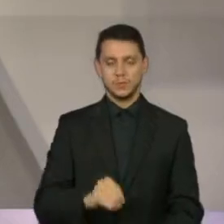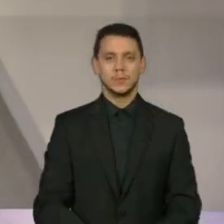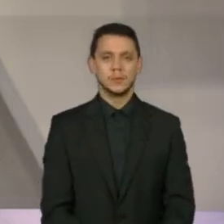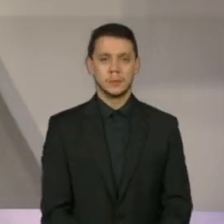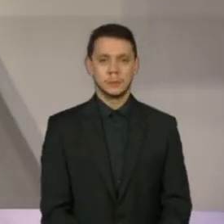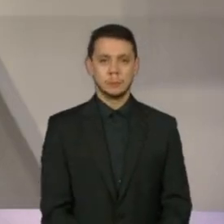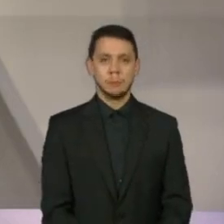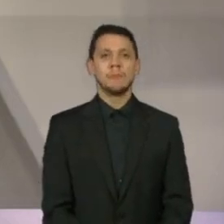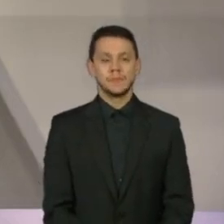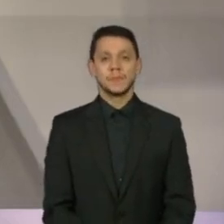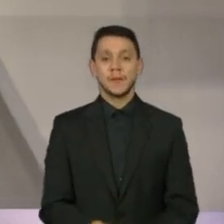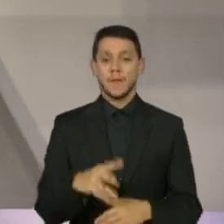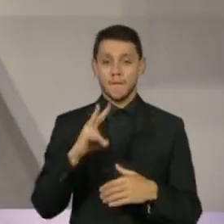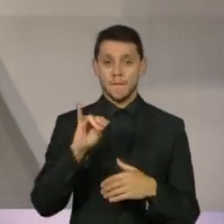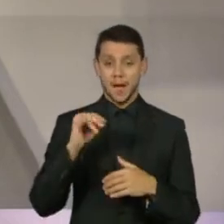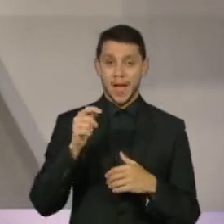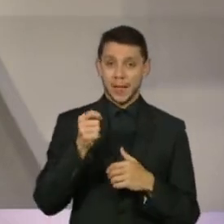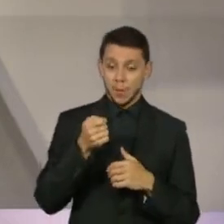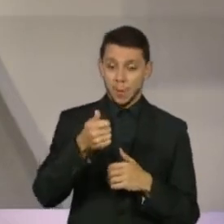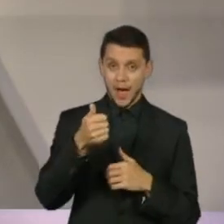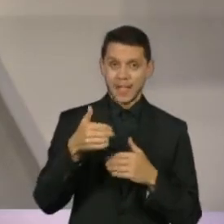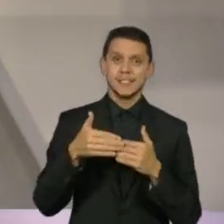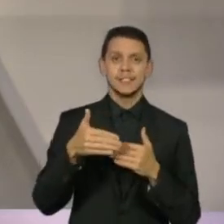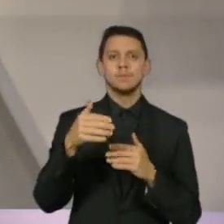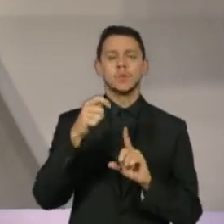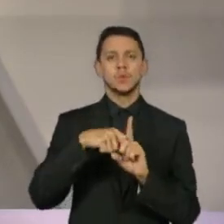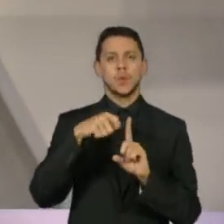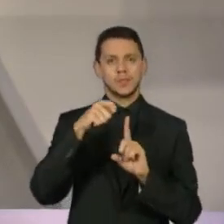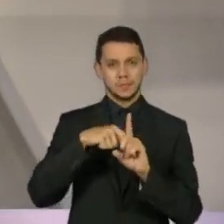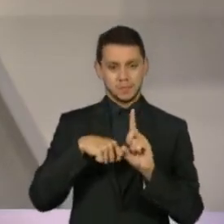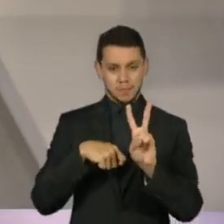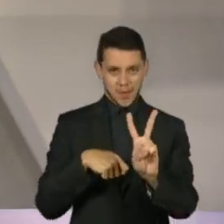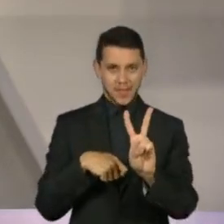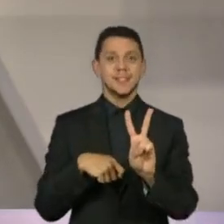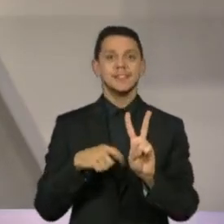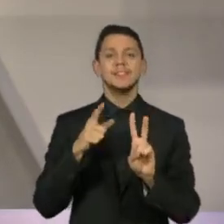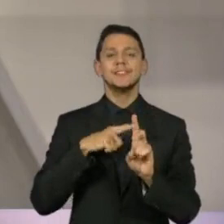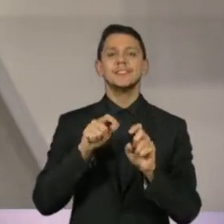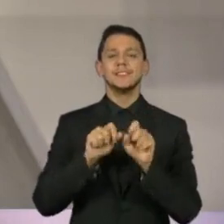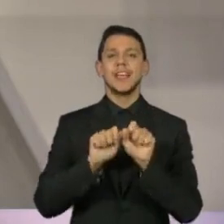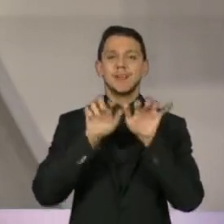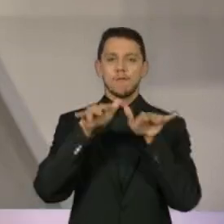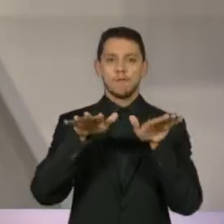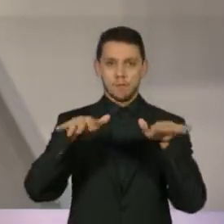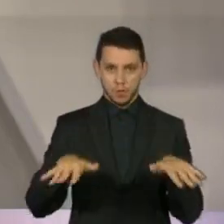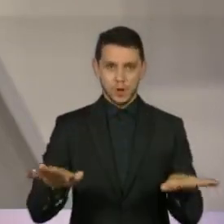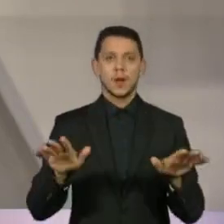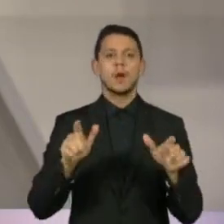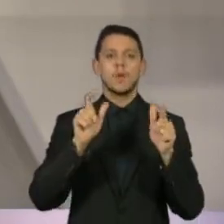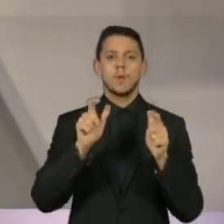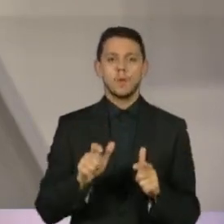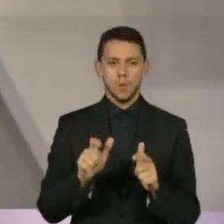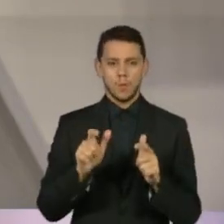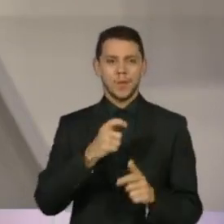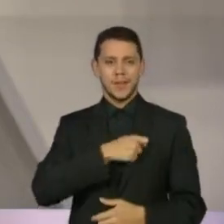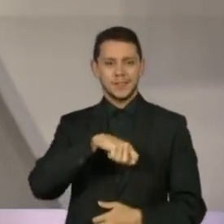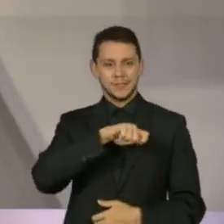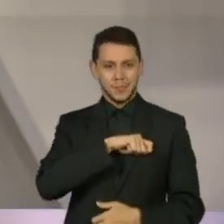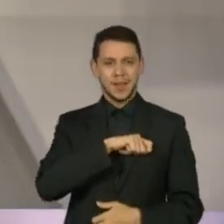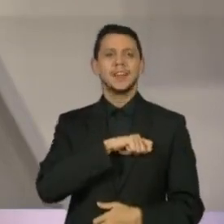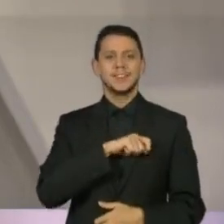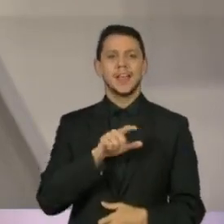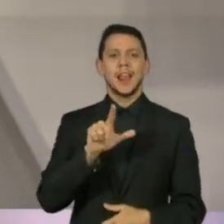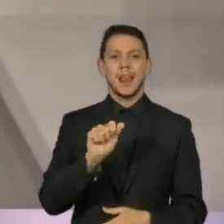Às esperas de completar dois meses desde que entrou em erupção, o vulcão Cumbre Vieja na ilha espanhola de La Palma não dá sinais de